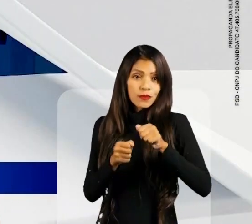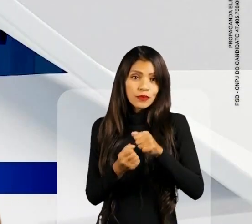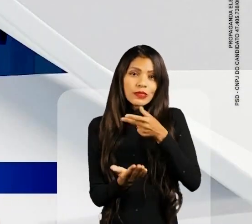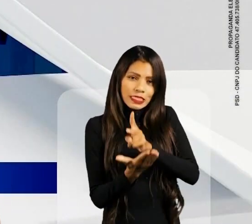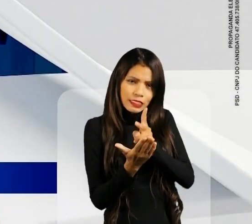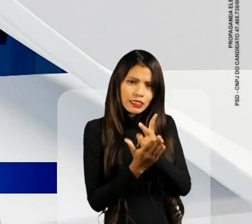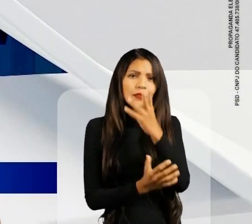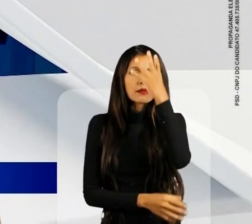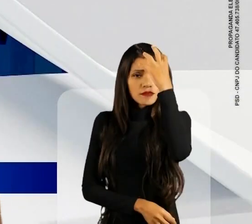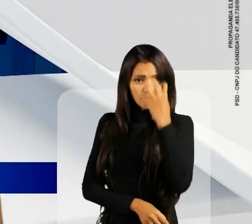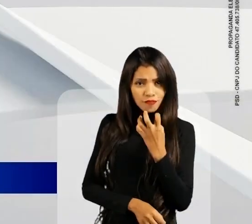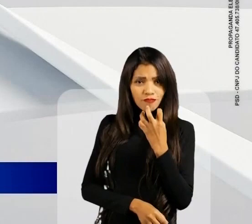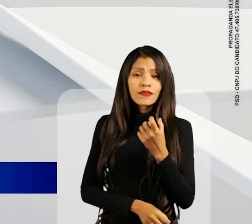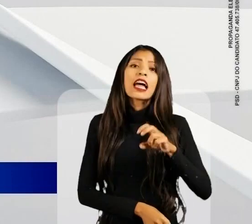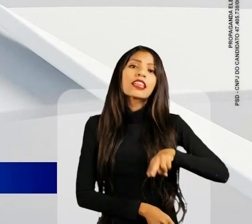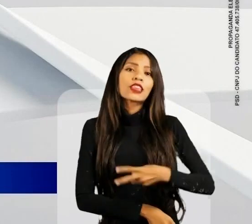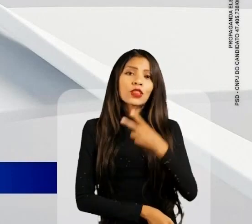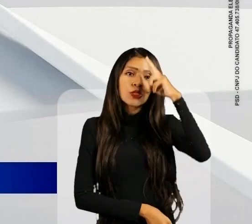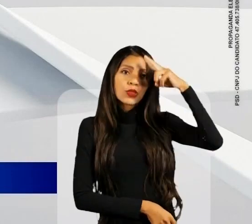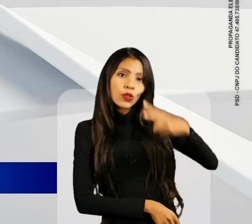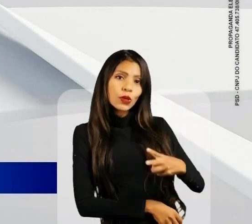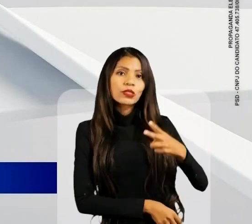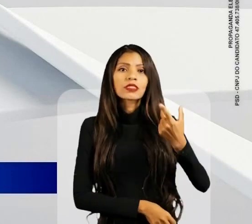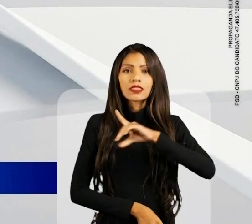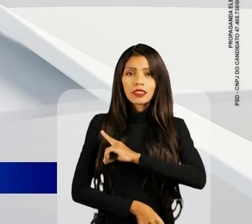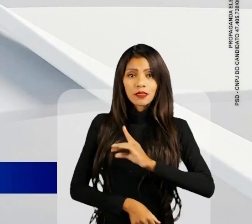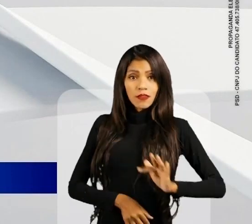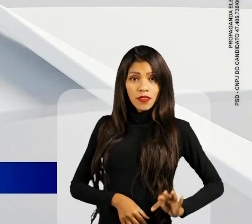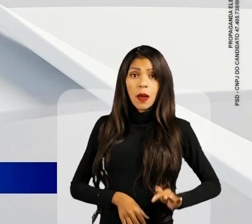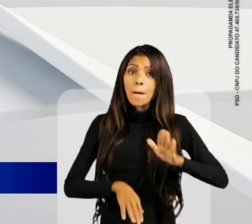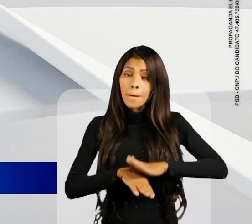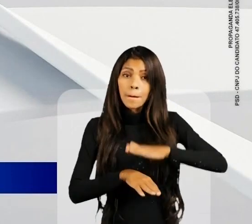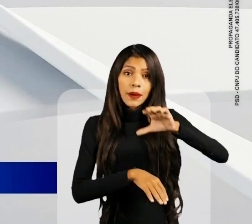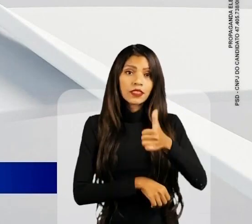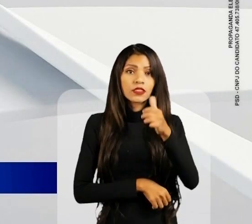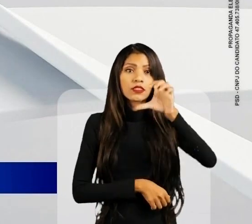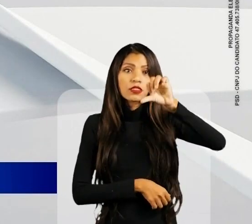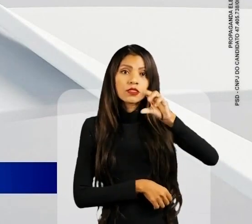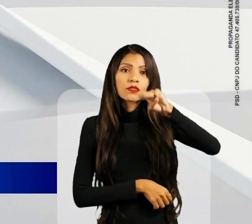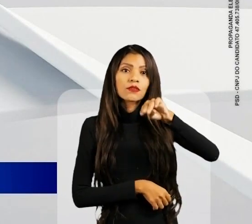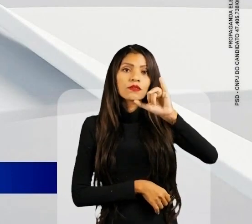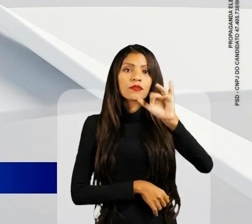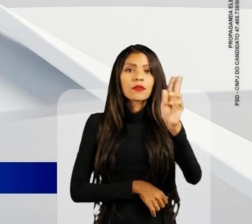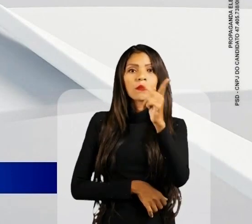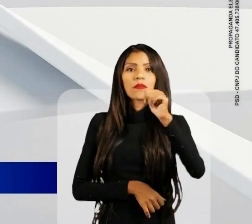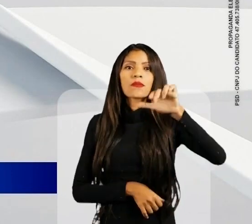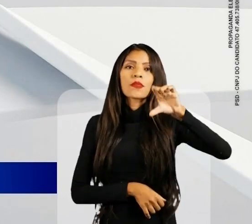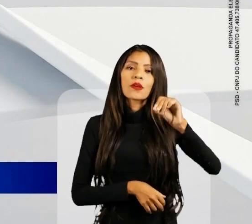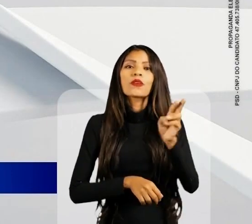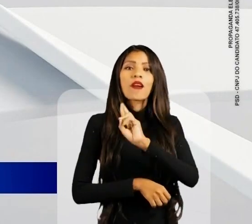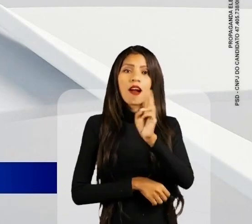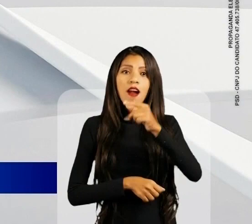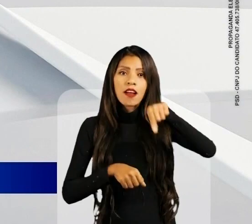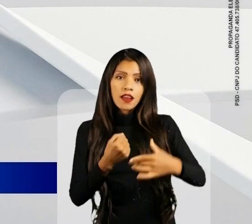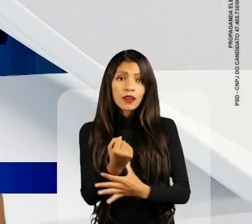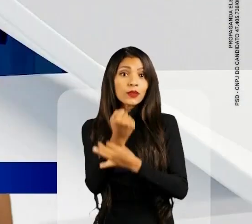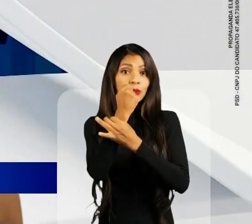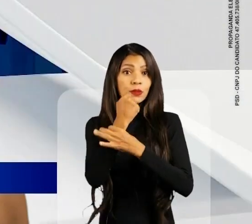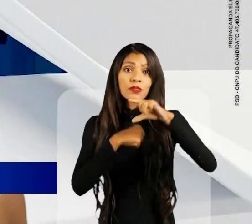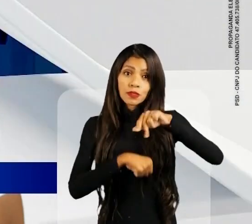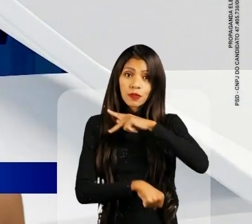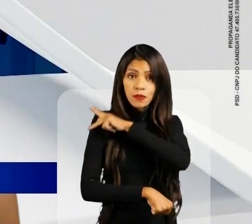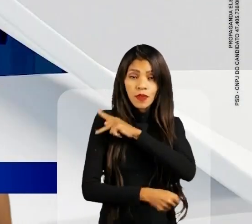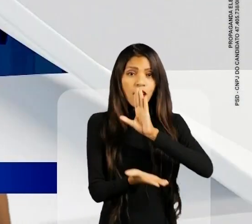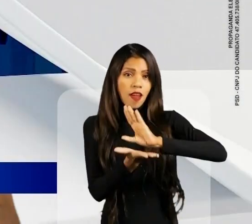isso com muita seriedade. Em dois mandatos federais, destinei mais de 19 milhões de reais para a segurança do Piauí.